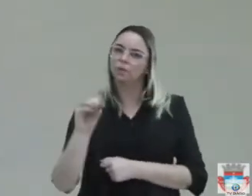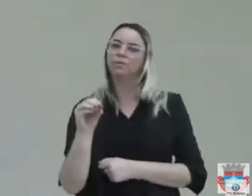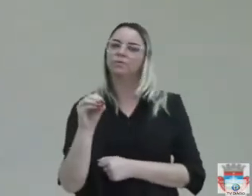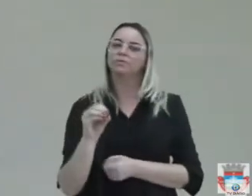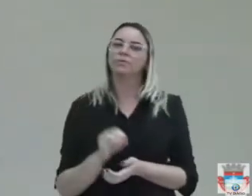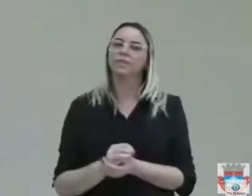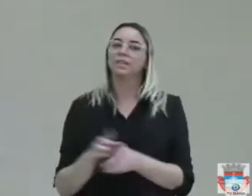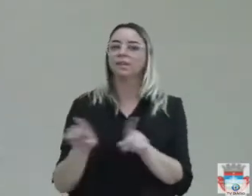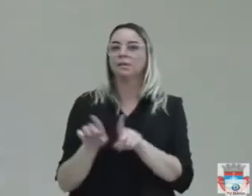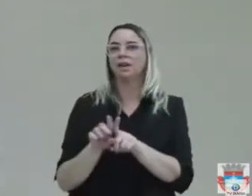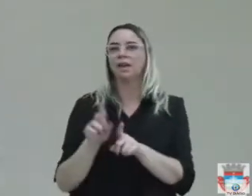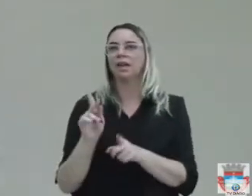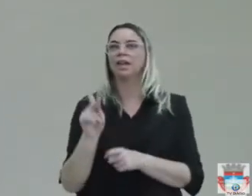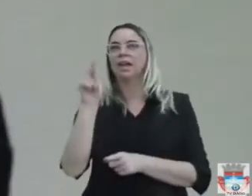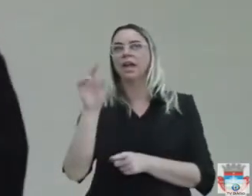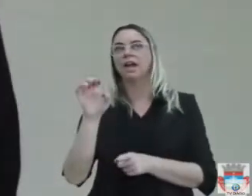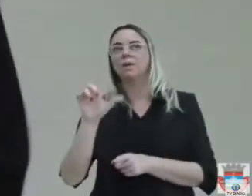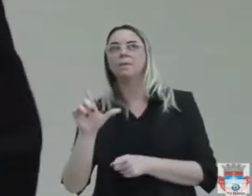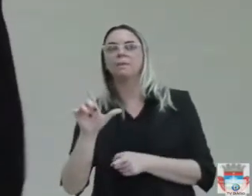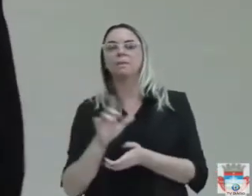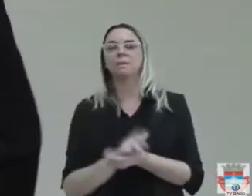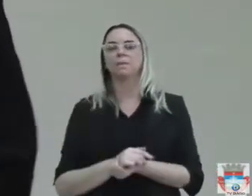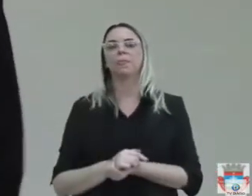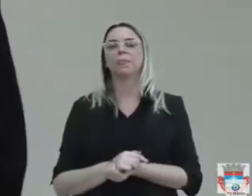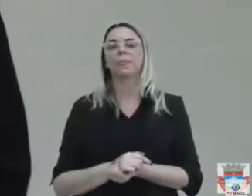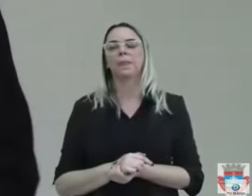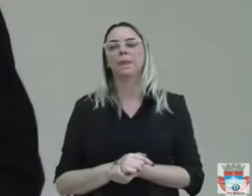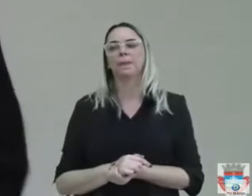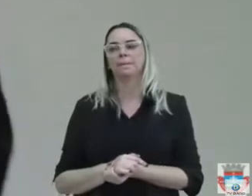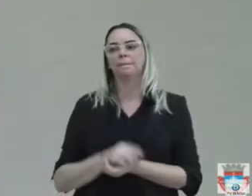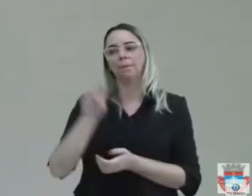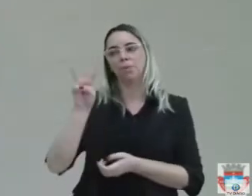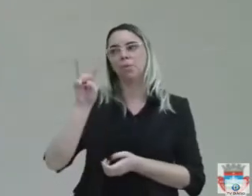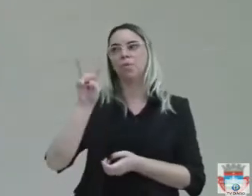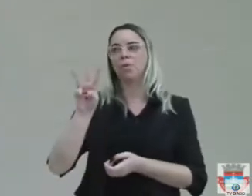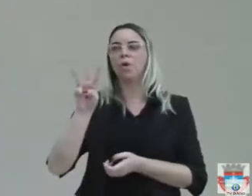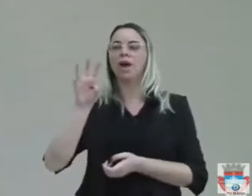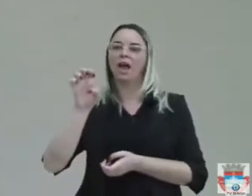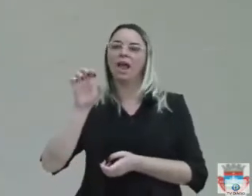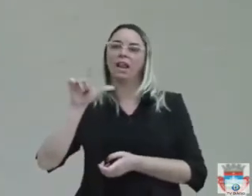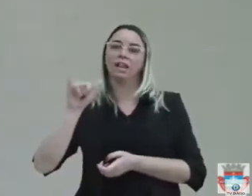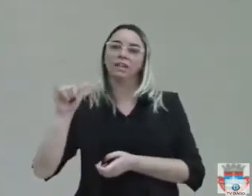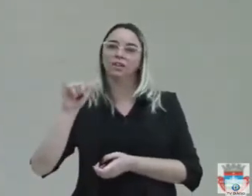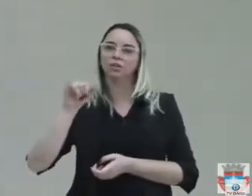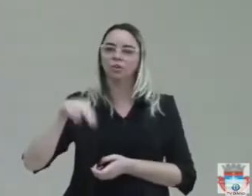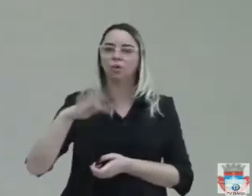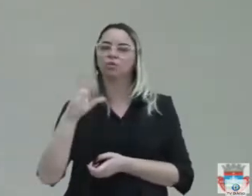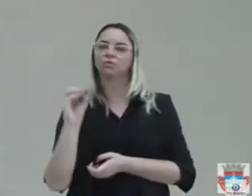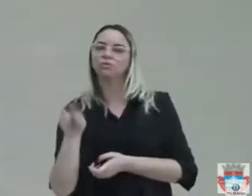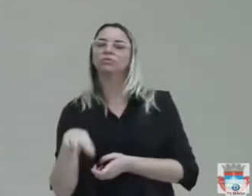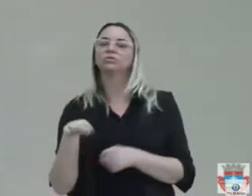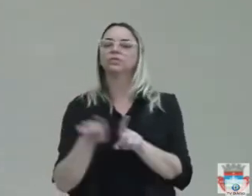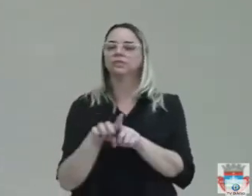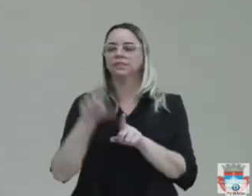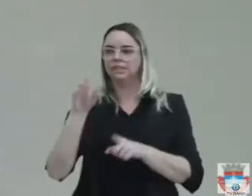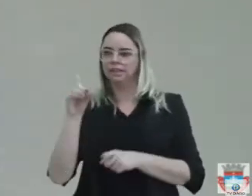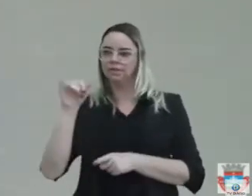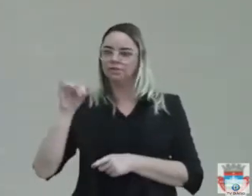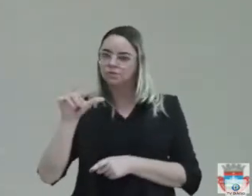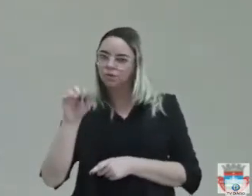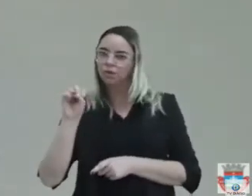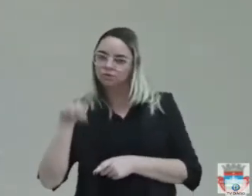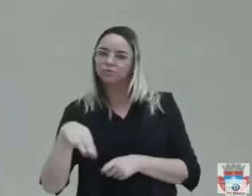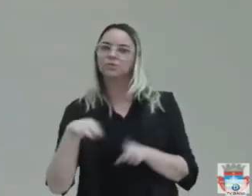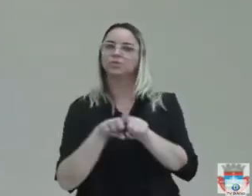nosso amigo Kelps, lá do sítio Calumbi, o Hélito Cavalcante, Elido Calumbi, Dils Cavalcante, Duda